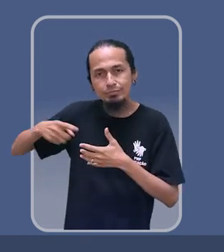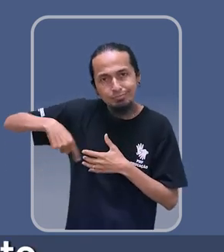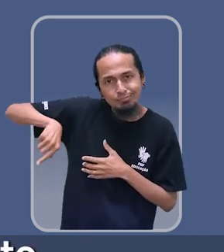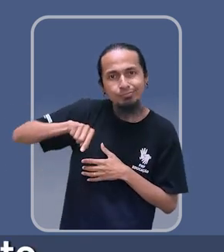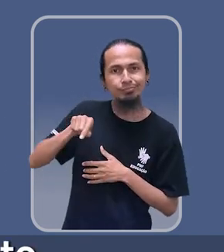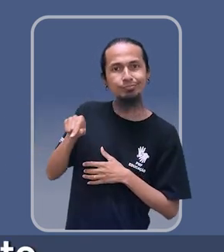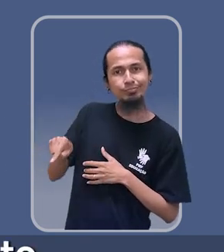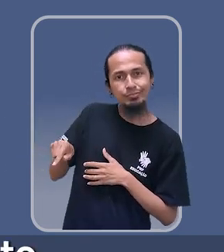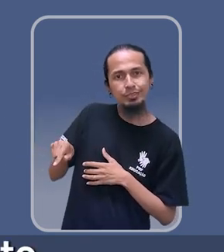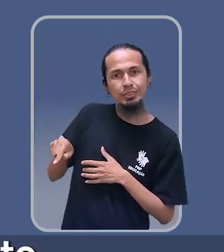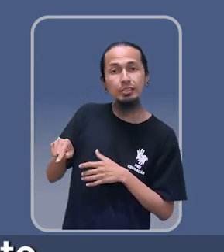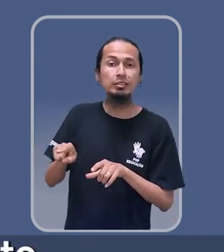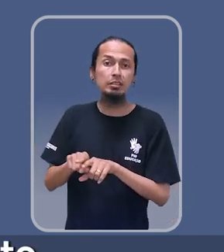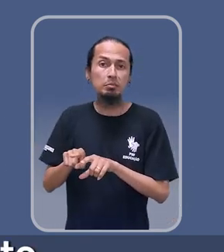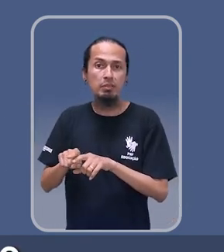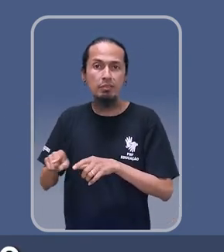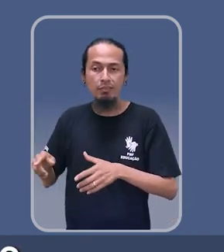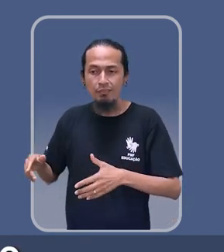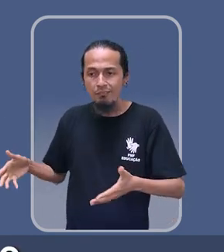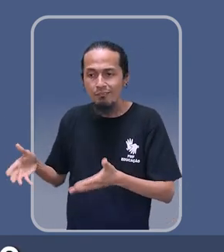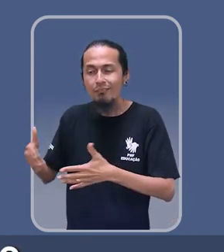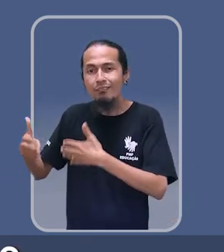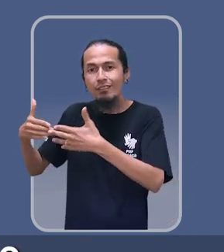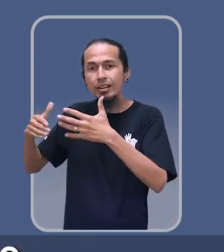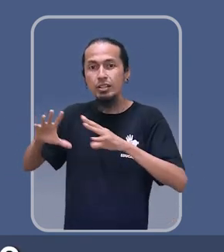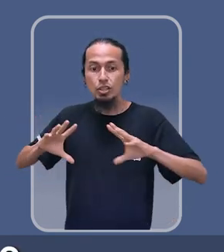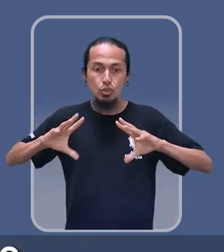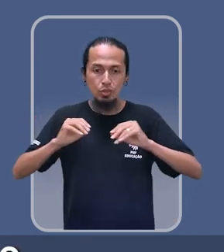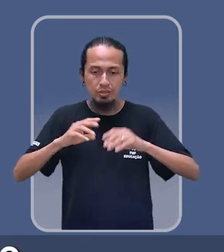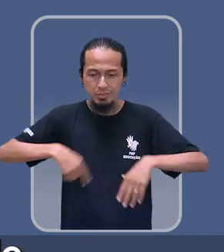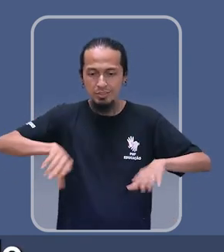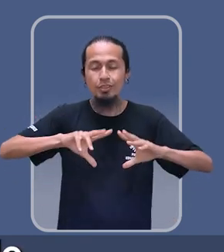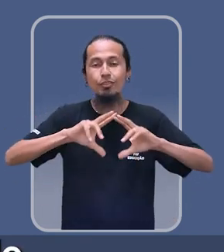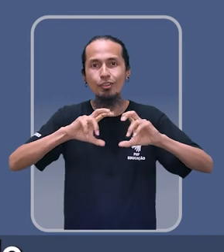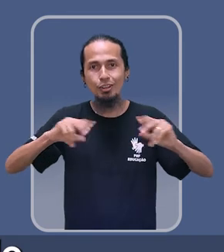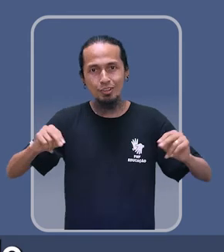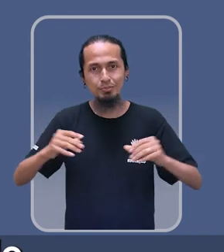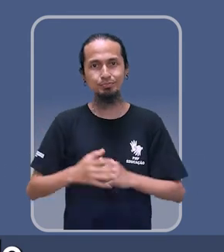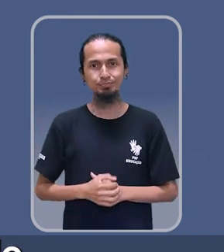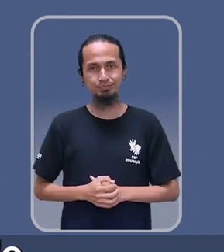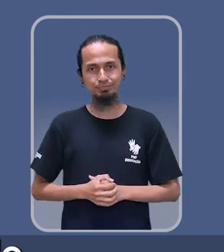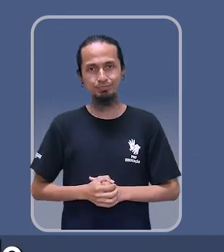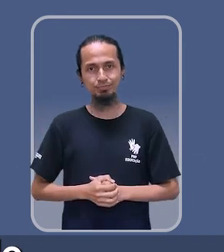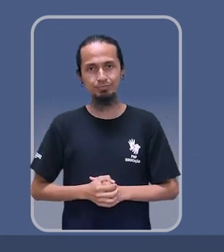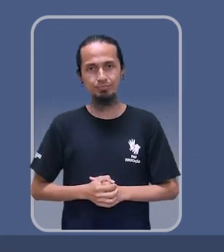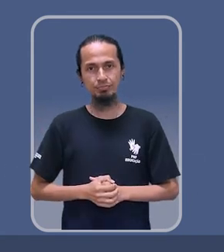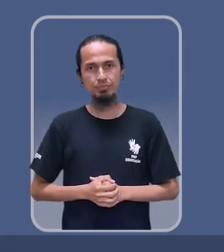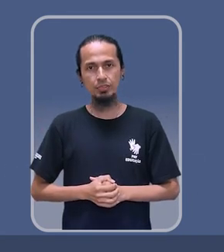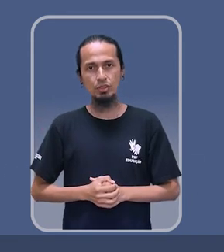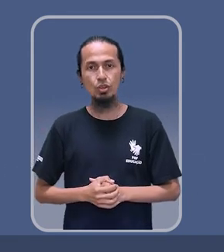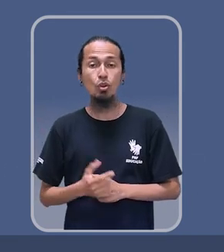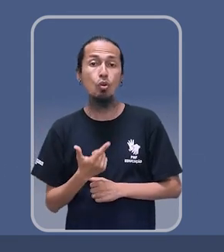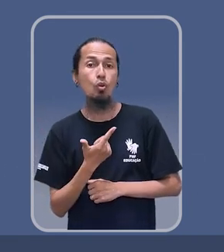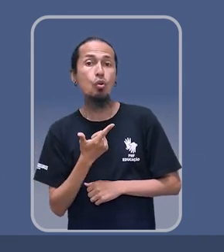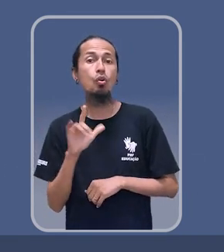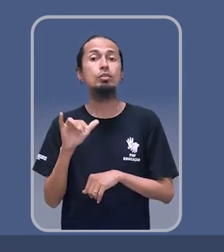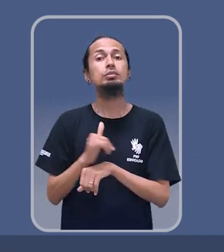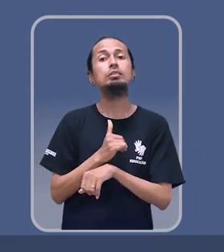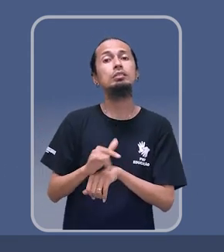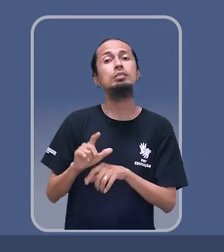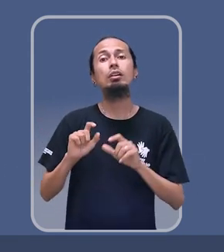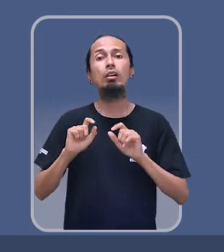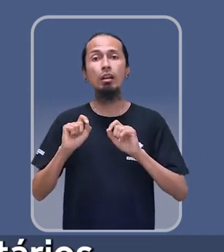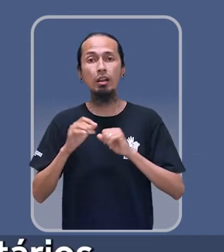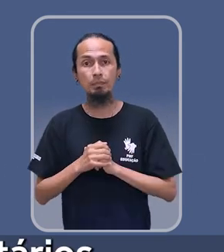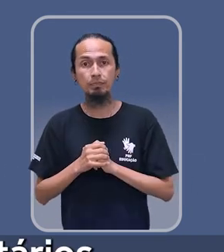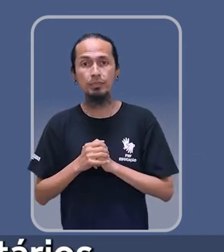incentivos para esse tipo de empreendimento e favorecer a sua implementação em praticamente todo o território. Uma outra alternativa é buscar